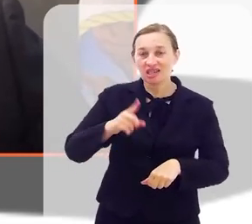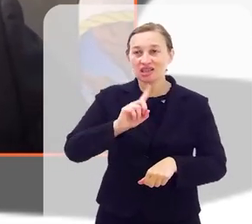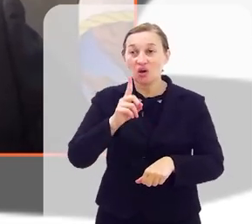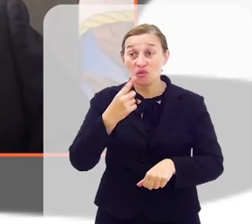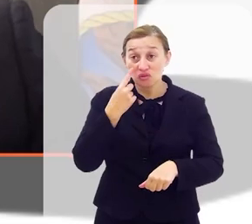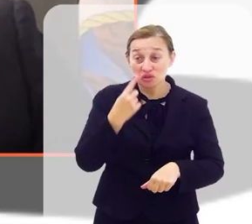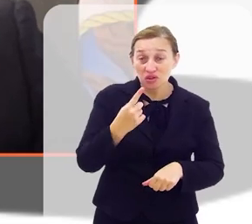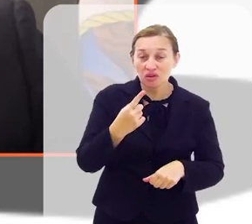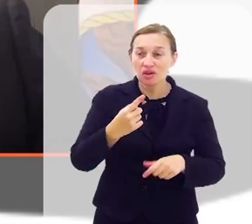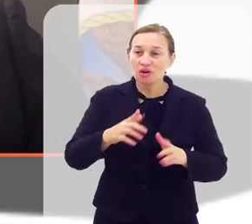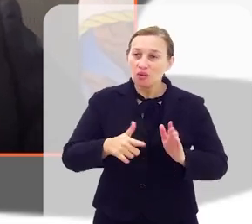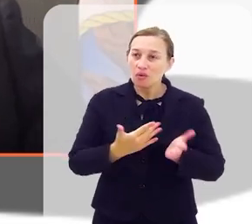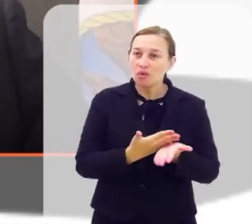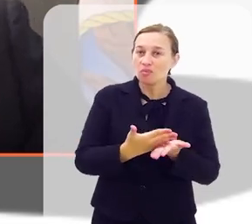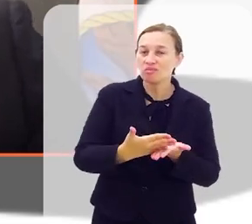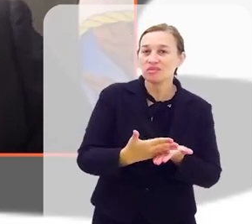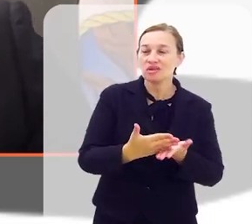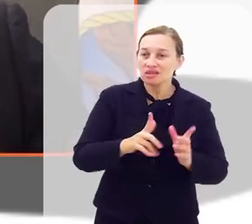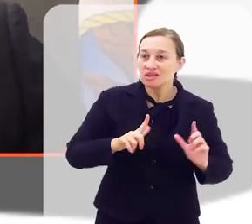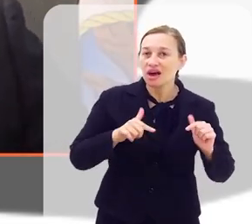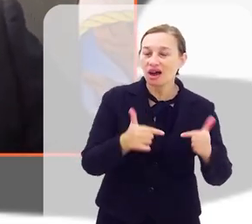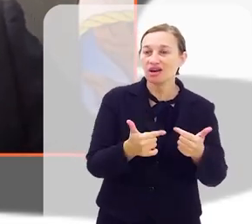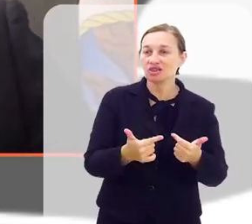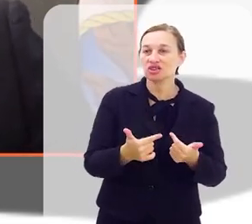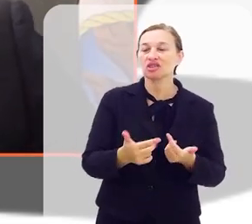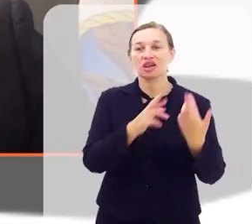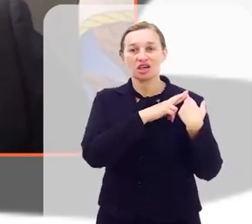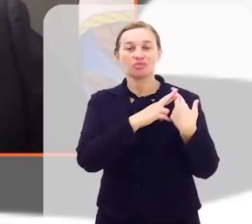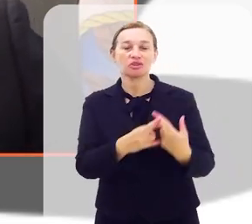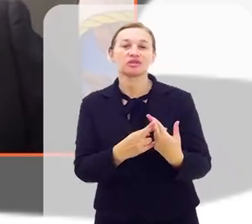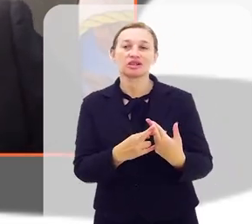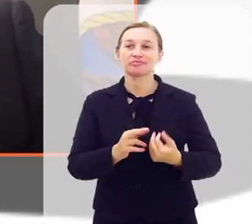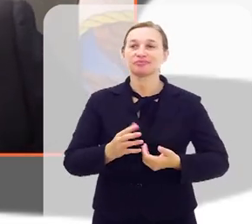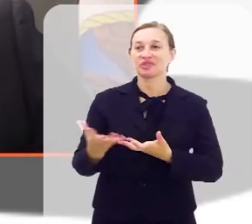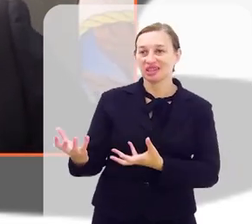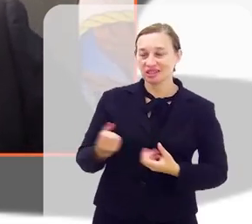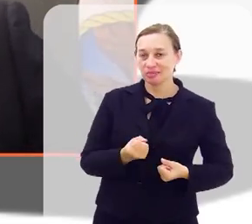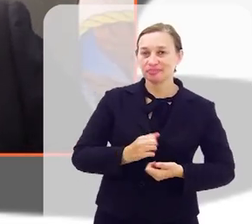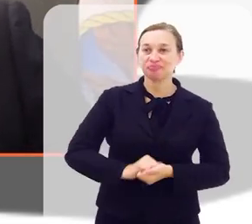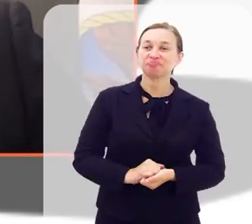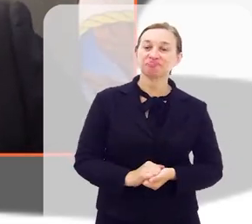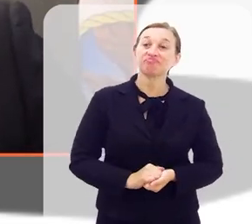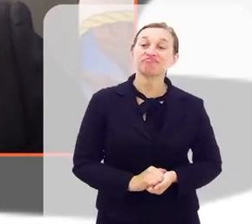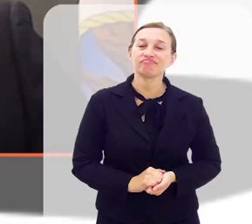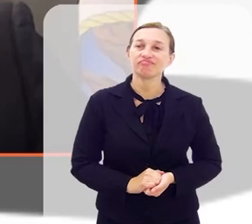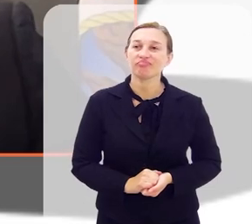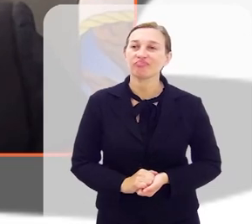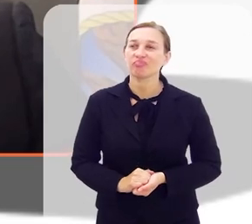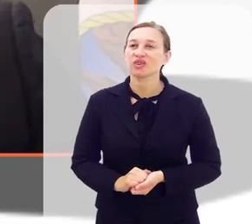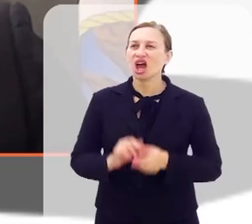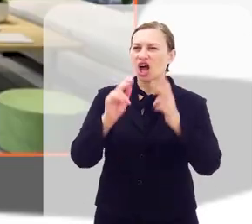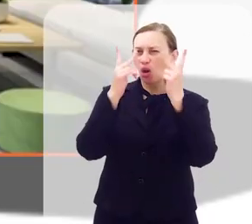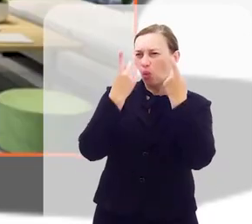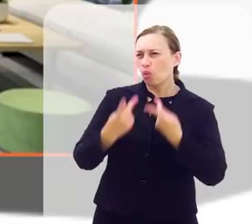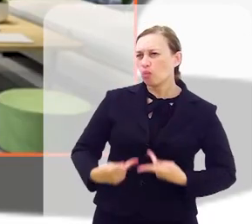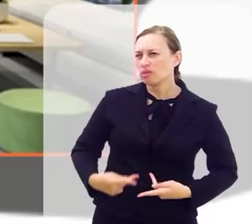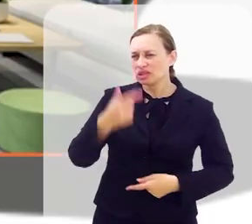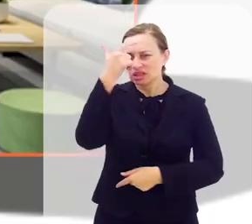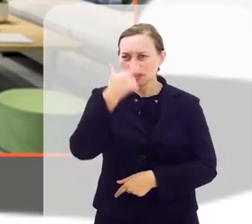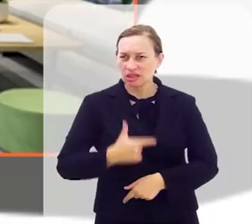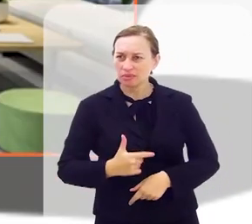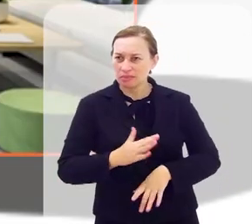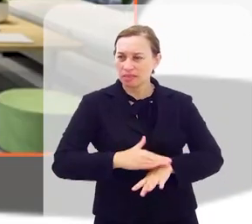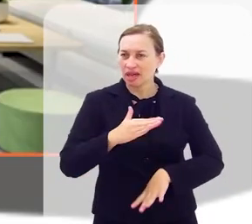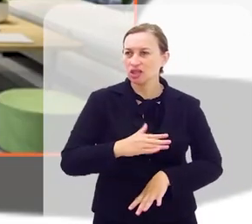aparecer nas nossas atuações, dentro dessas comissões e nas responsabilidades que assim recebemos. Deputado, a humanização, esse